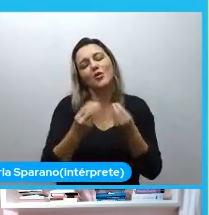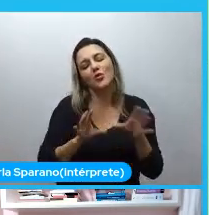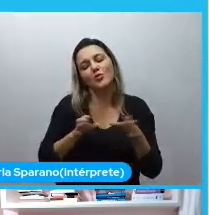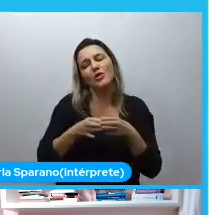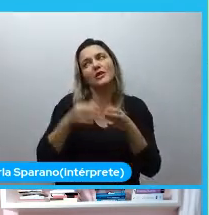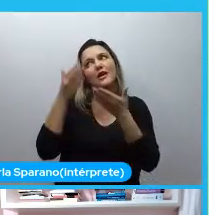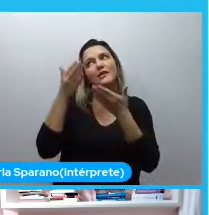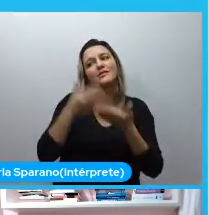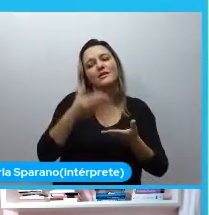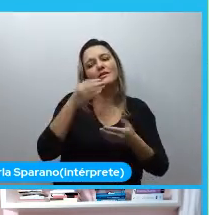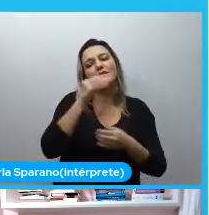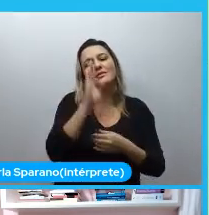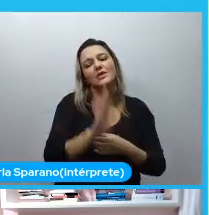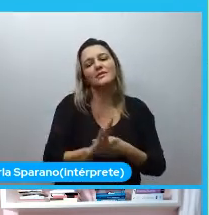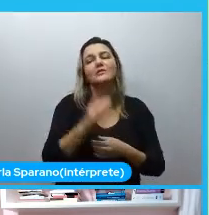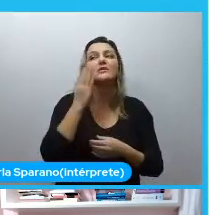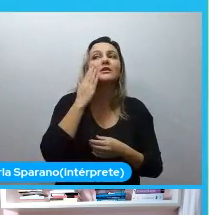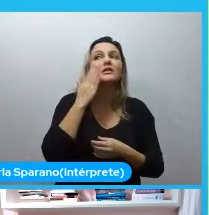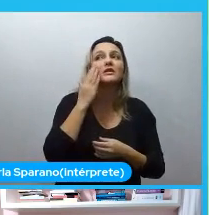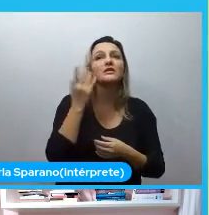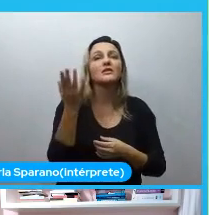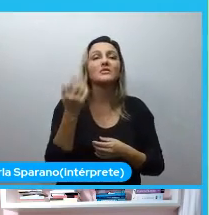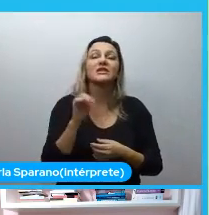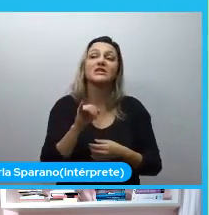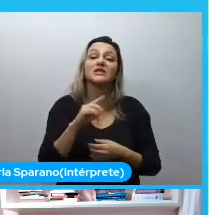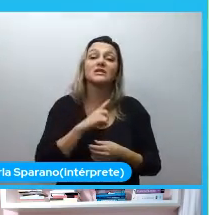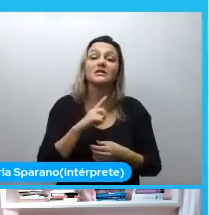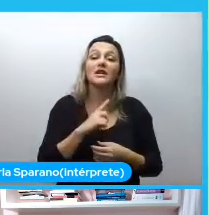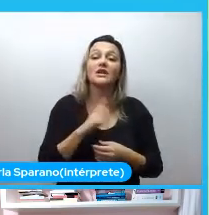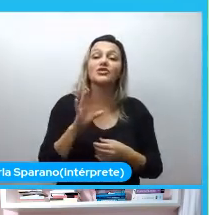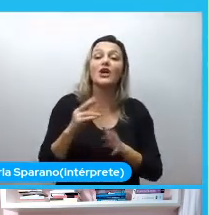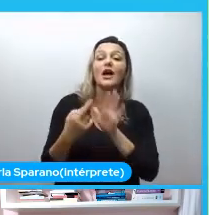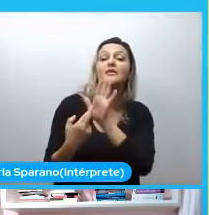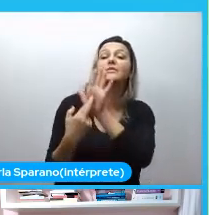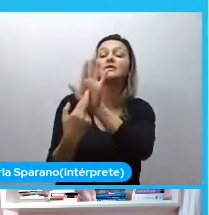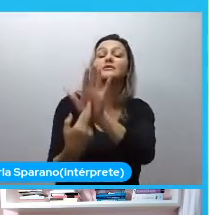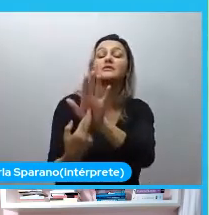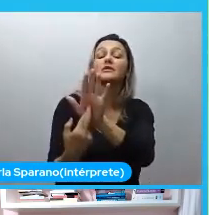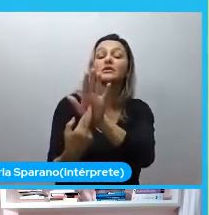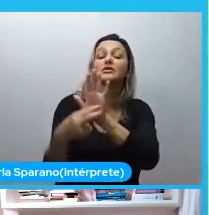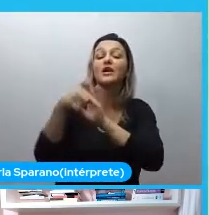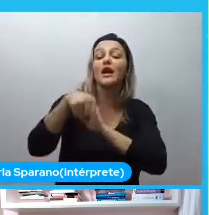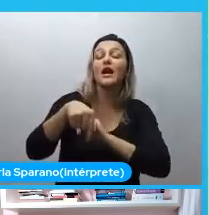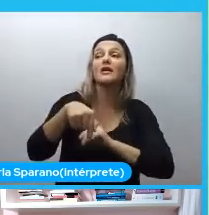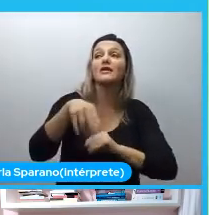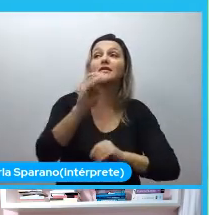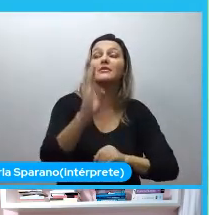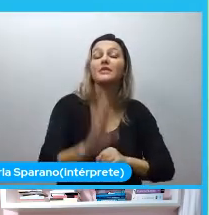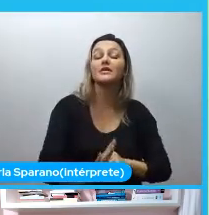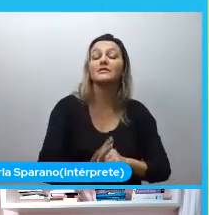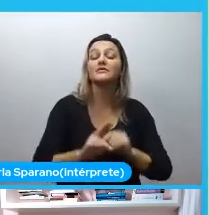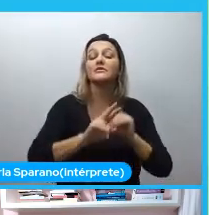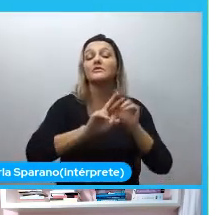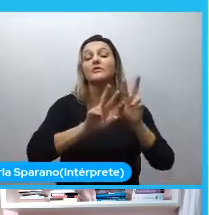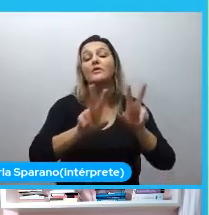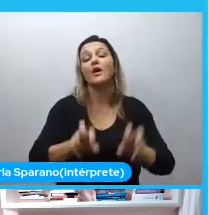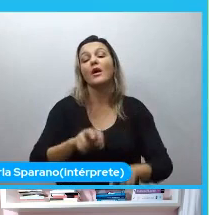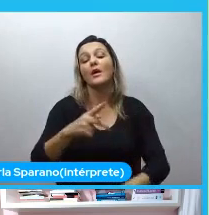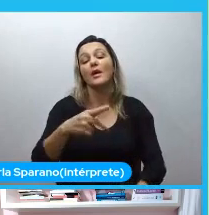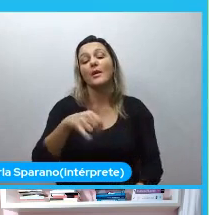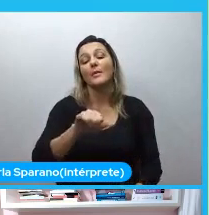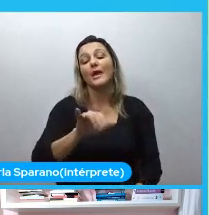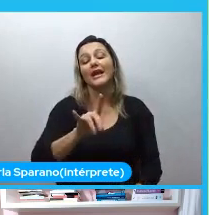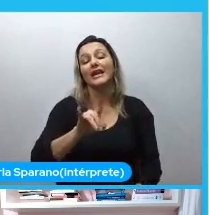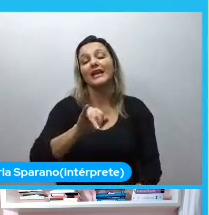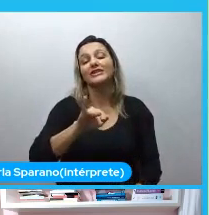existe alguma comunidade... Se já existe alguma representante aqui no Brasil do Pai Ladies. E foi,